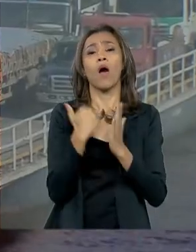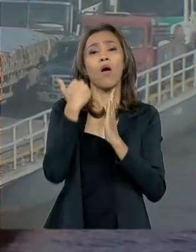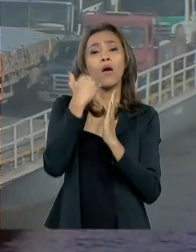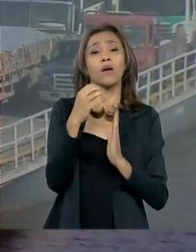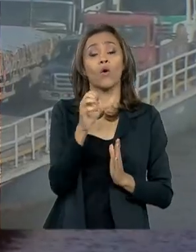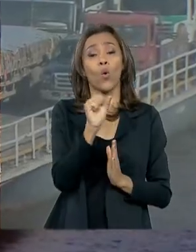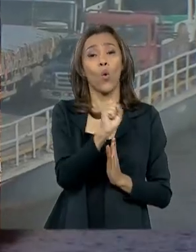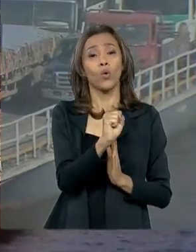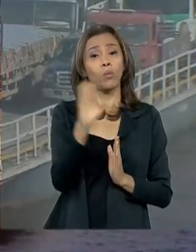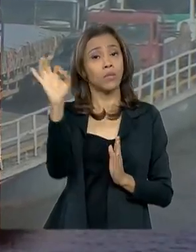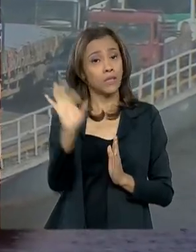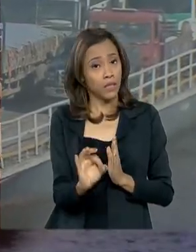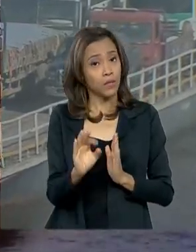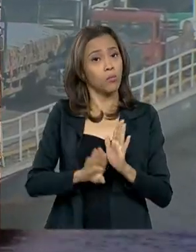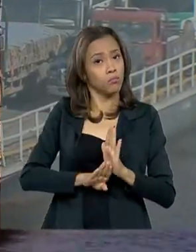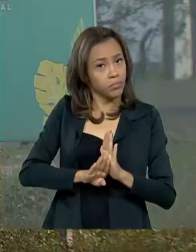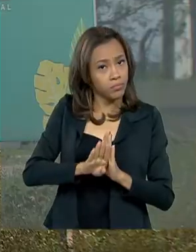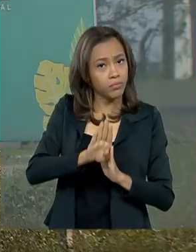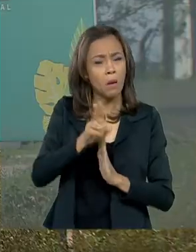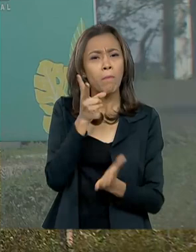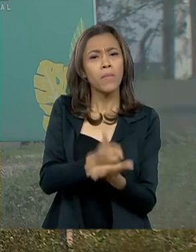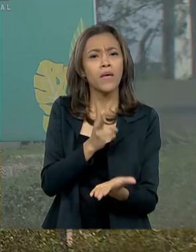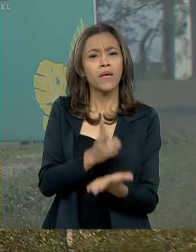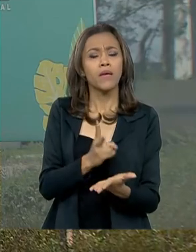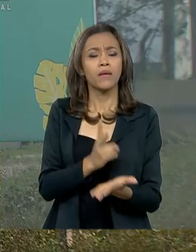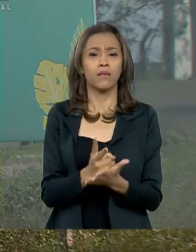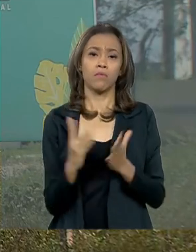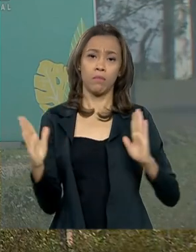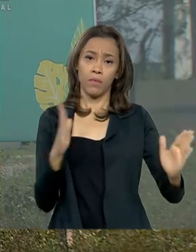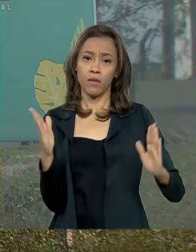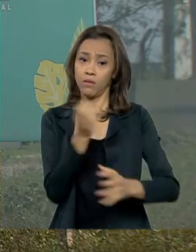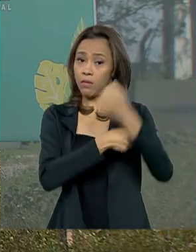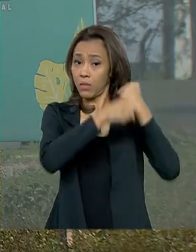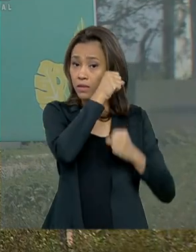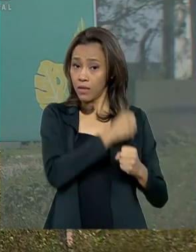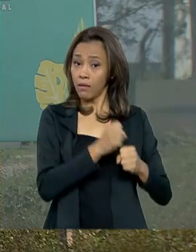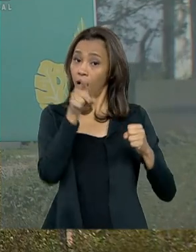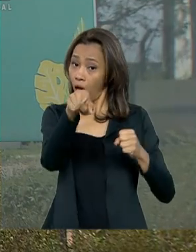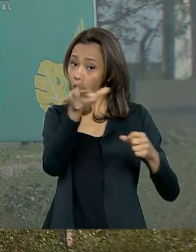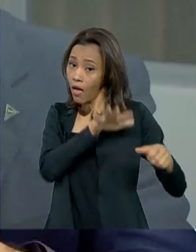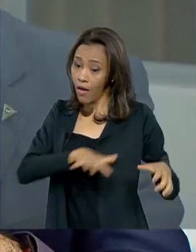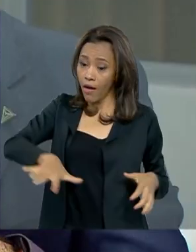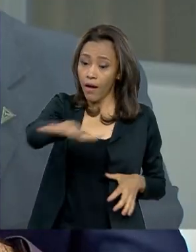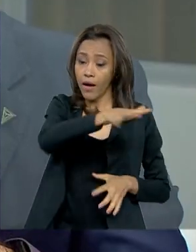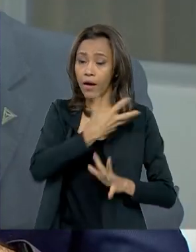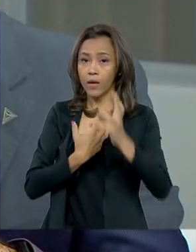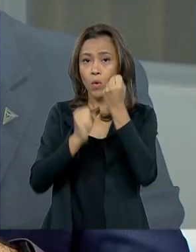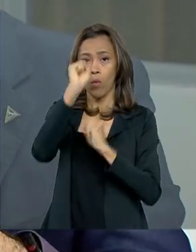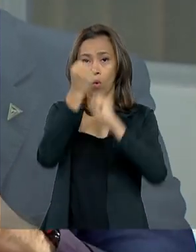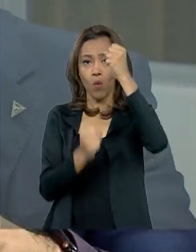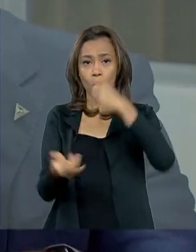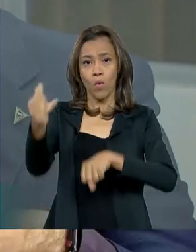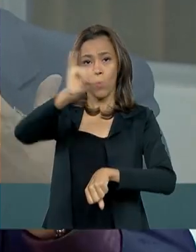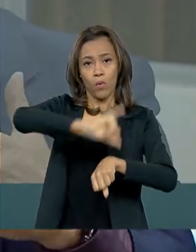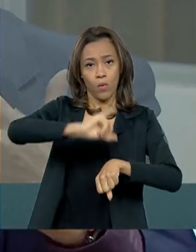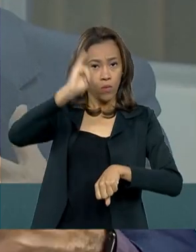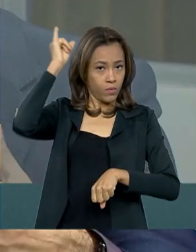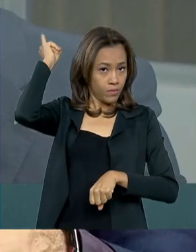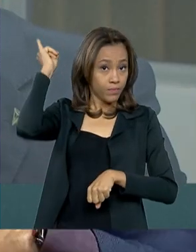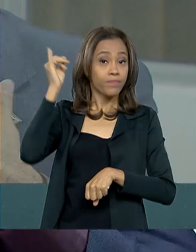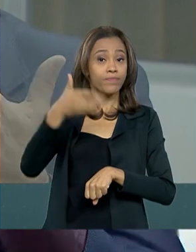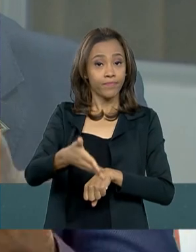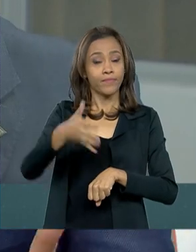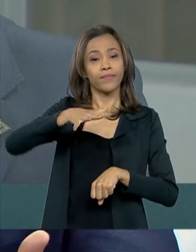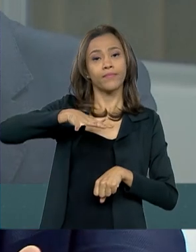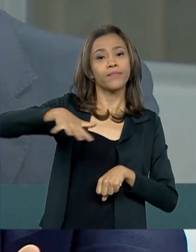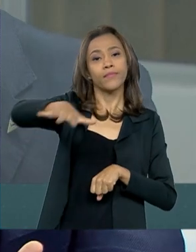ao mesmo período do ano passado. Este é o Polo Industrial de Manaus. O nosso foco principal é difundir